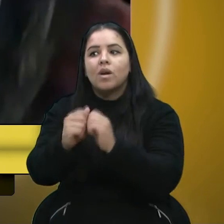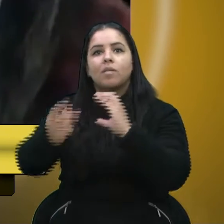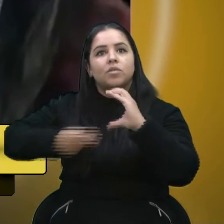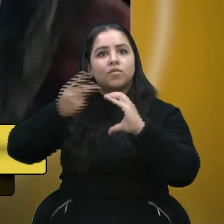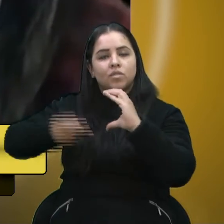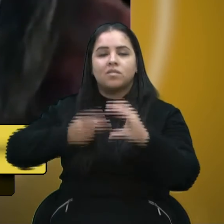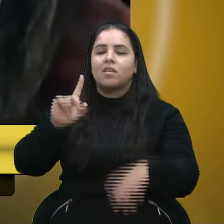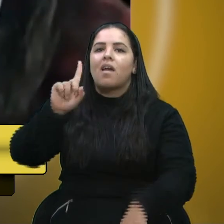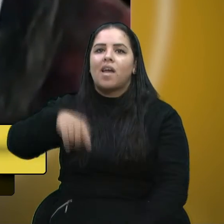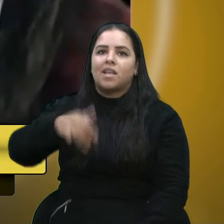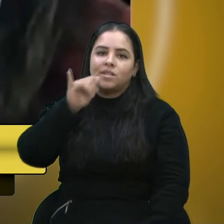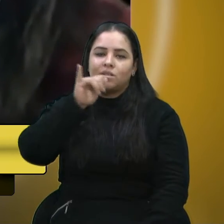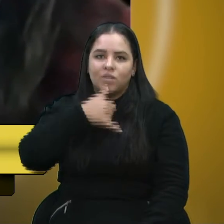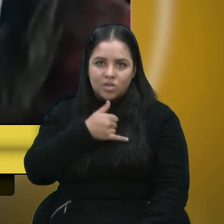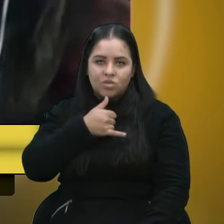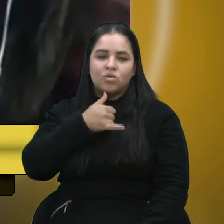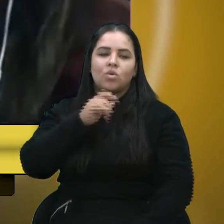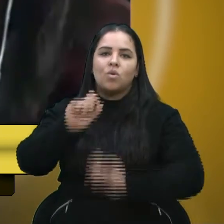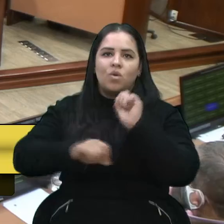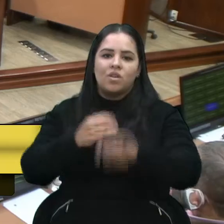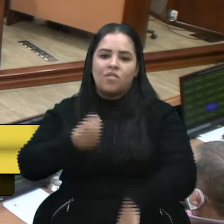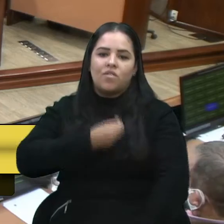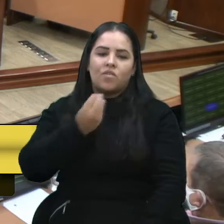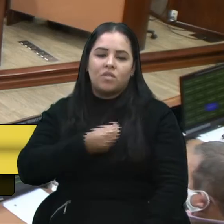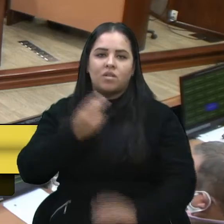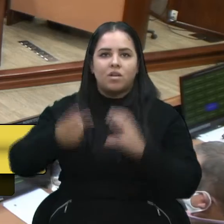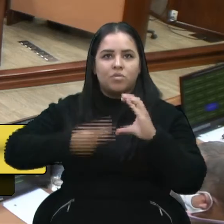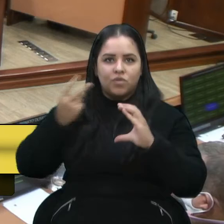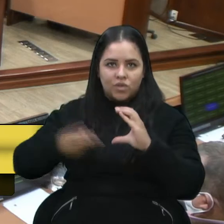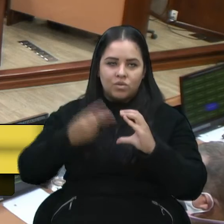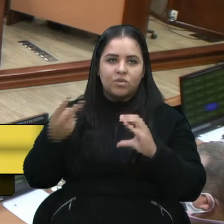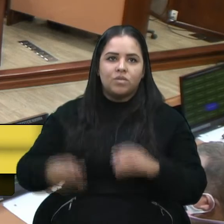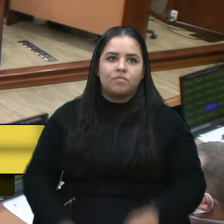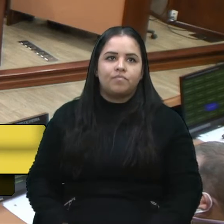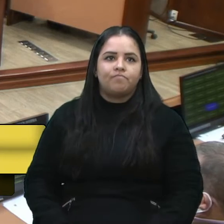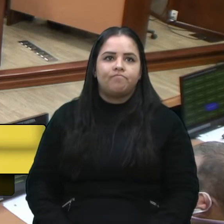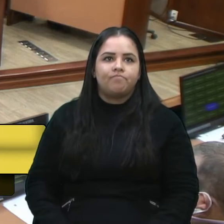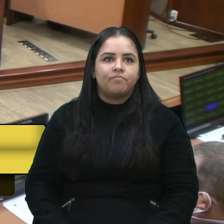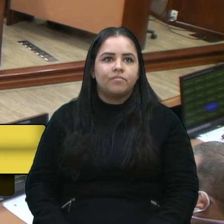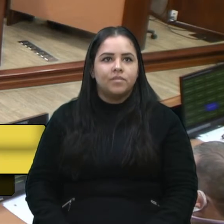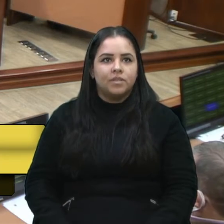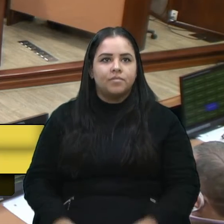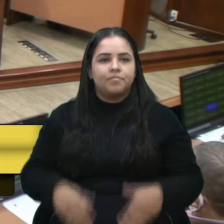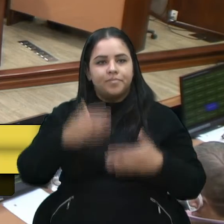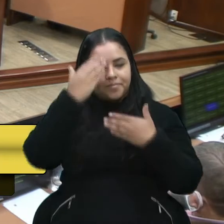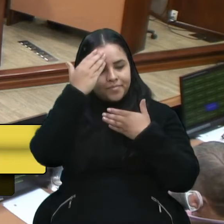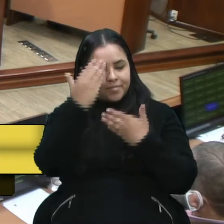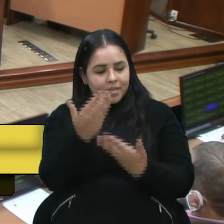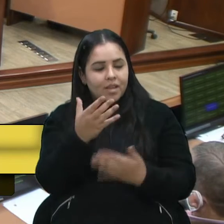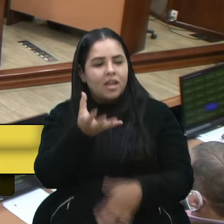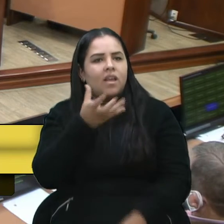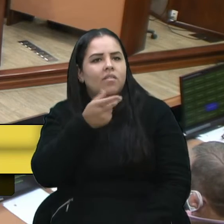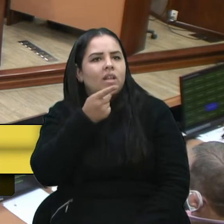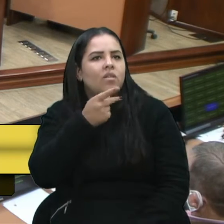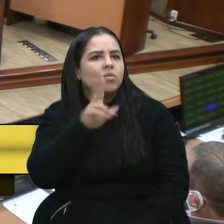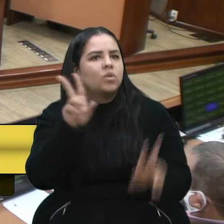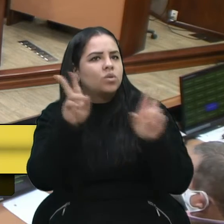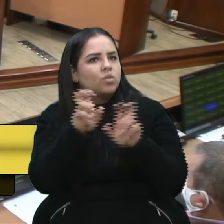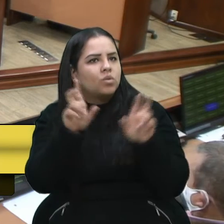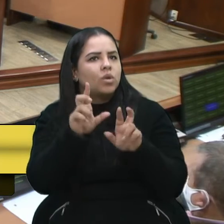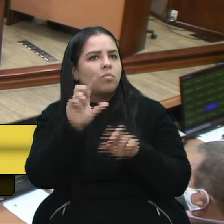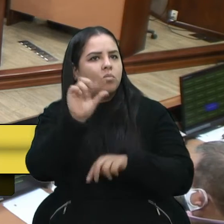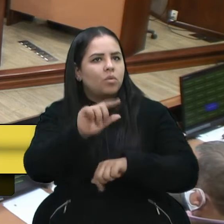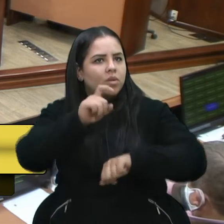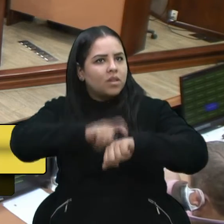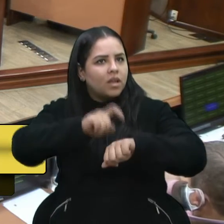muito triste esse episódio que nós estamos vivendo na Câmara. Obrigada. Só quero também colocar o assunto que teve aqui há poucos dias,